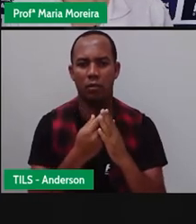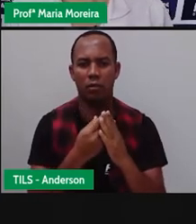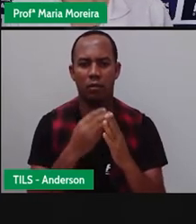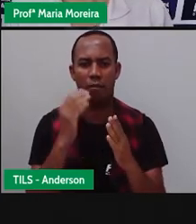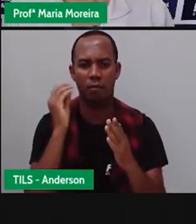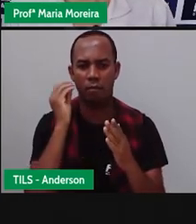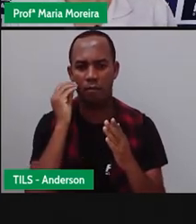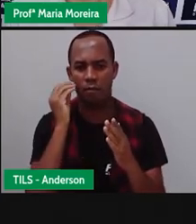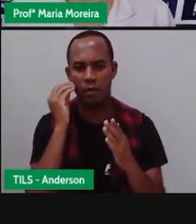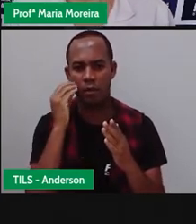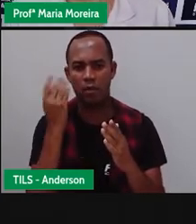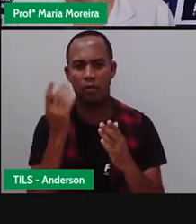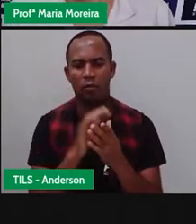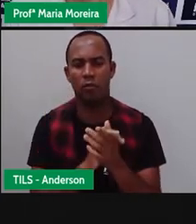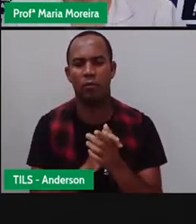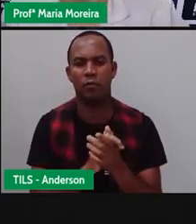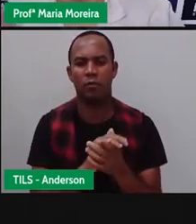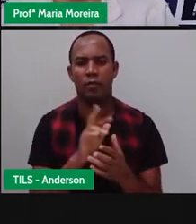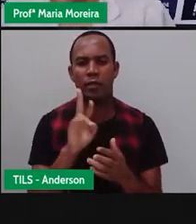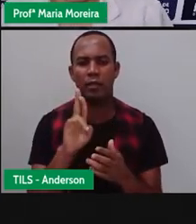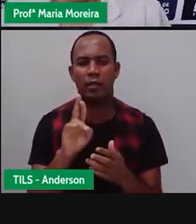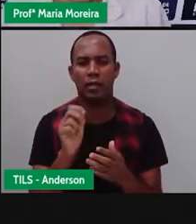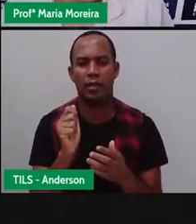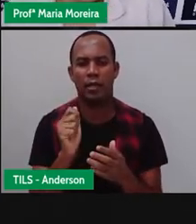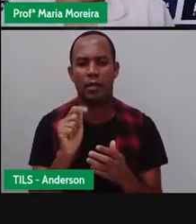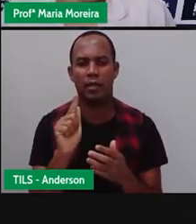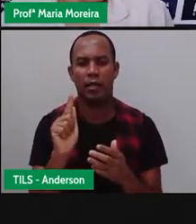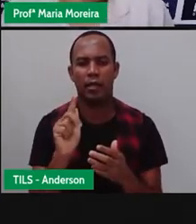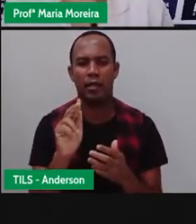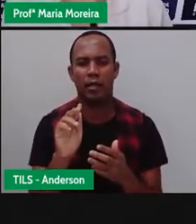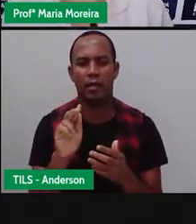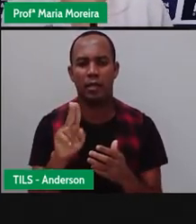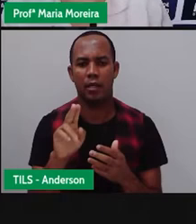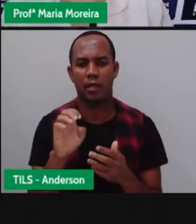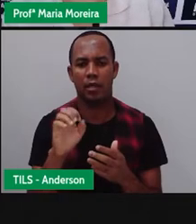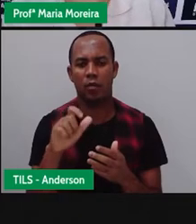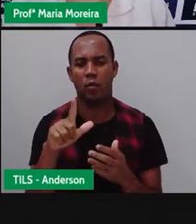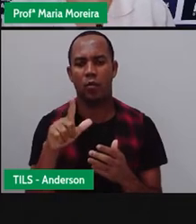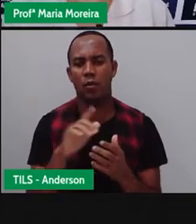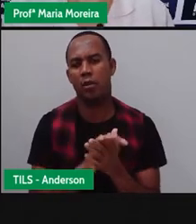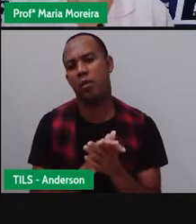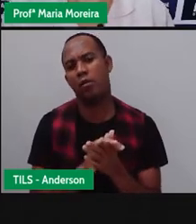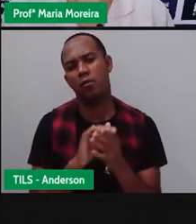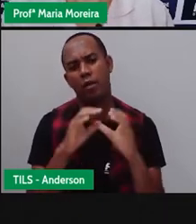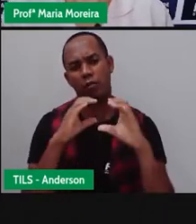Raquel, mãe, quem escreveu? O é isso? Você sabe o que é isso, Anderson?